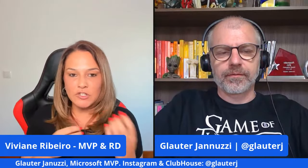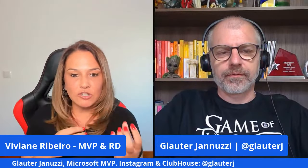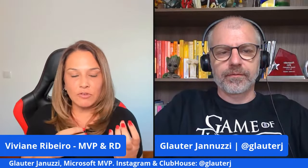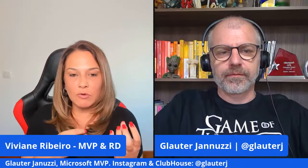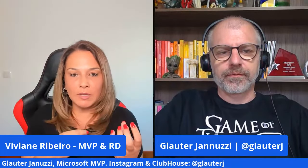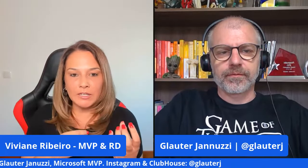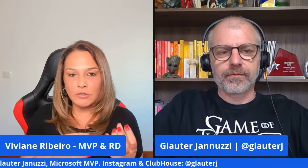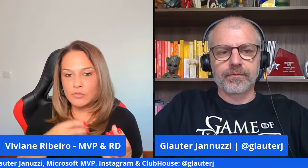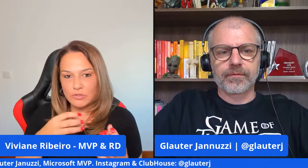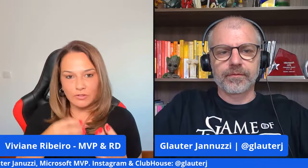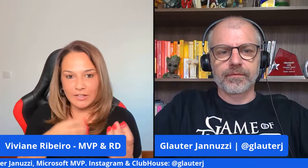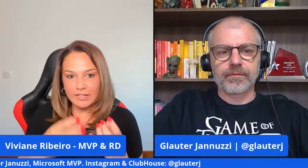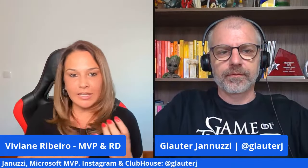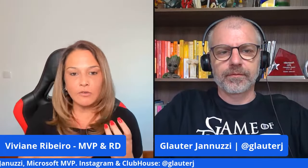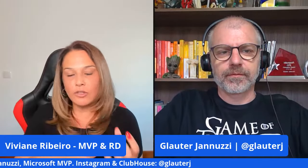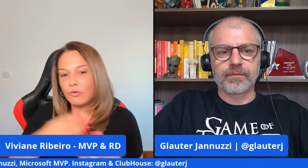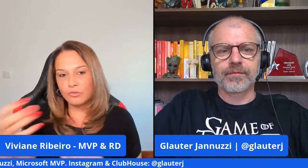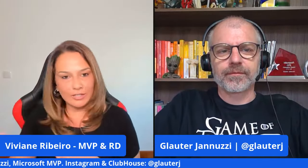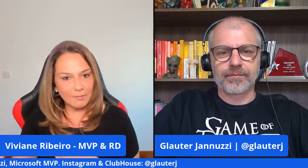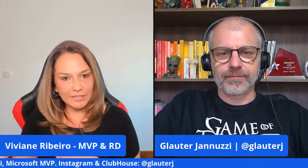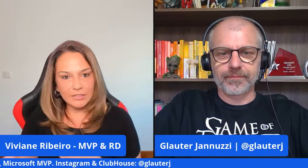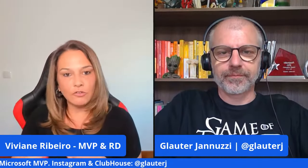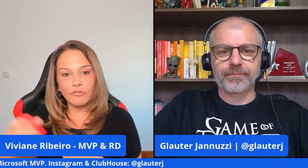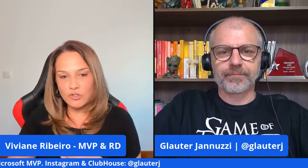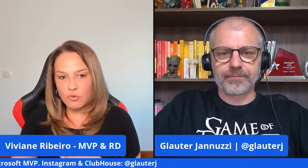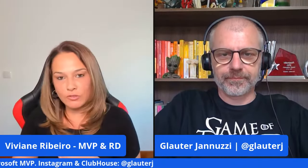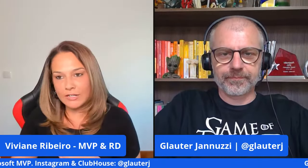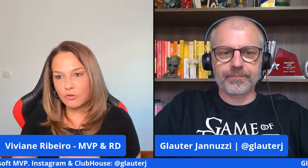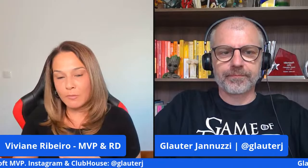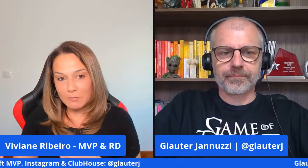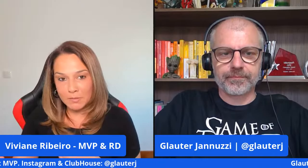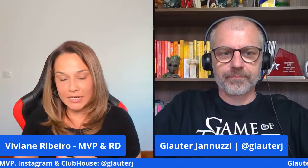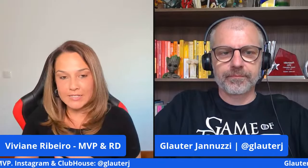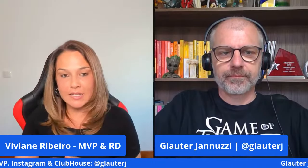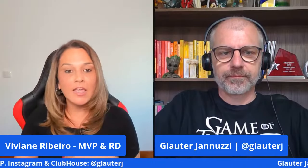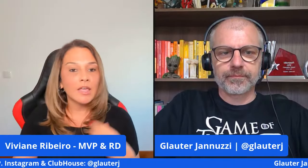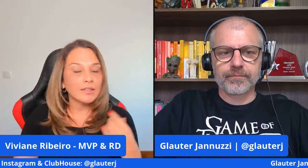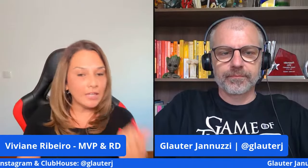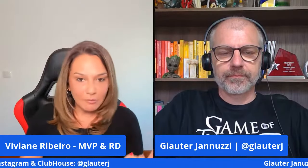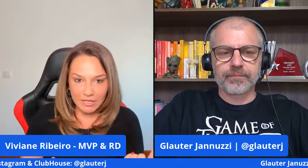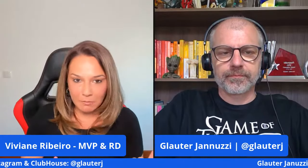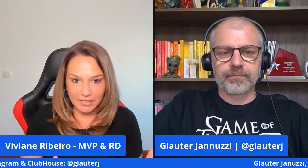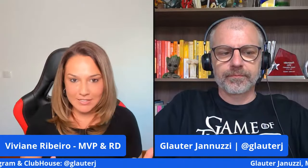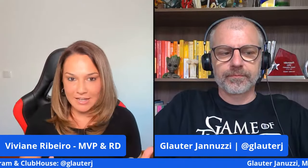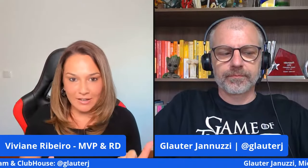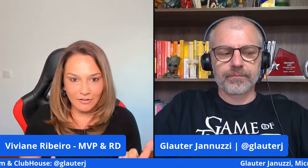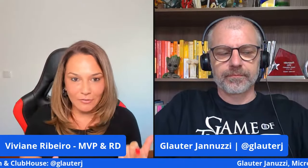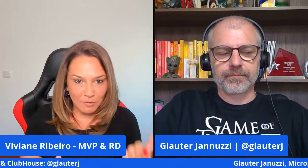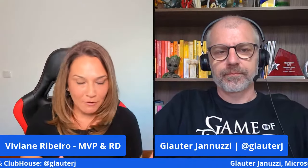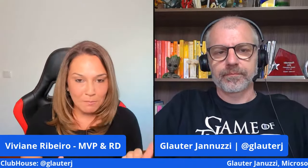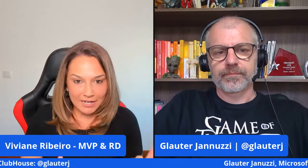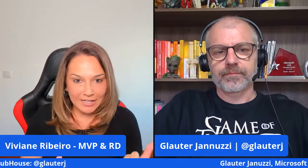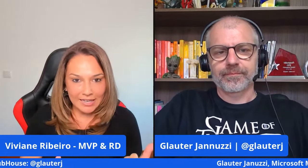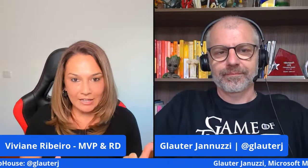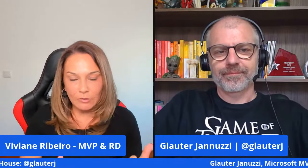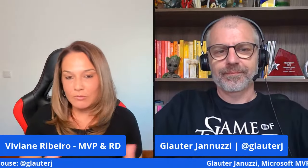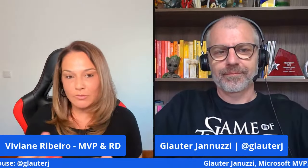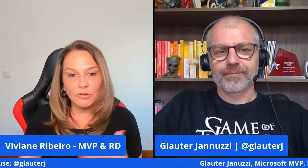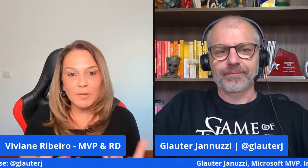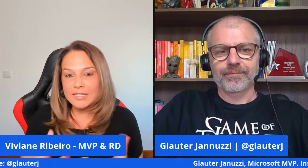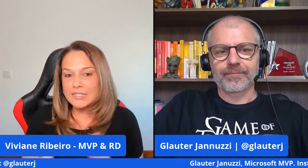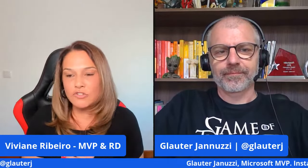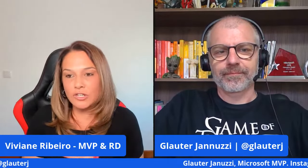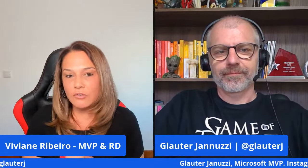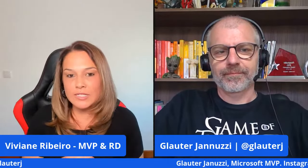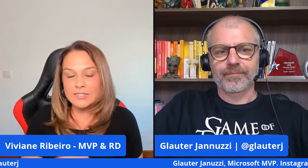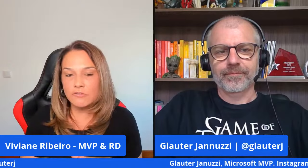eu mesma já tive momentos né tenho que eu tô trabalhando fecho um contrato com uma empresa tenho a minha empresa em paralelo